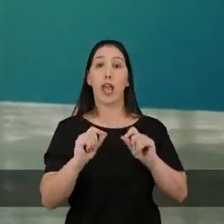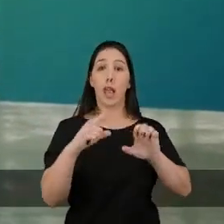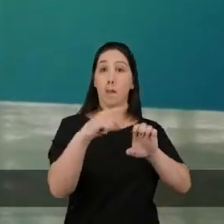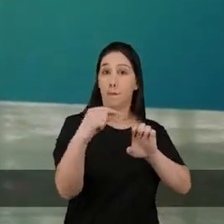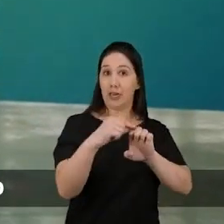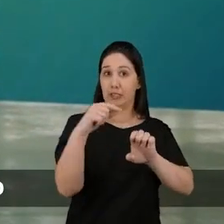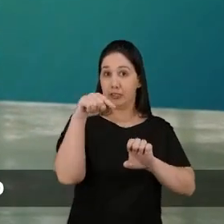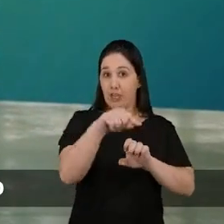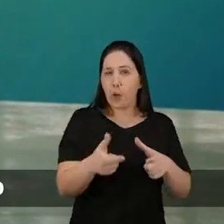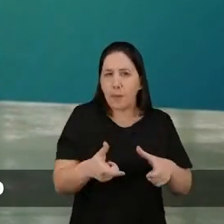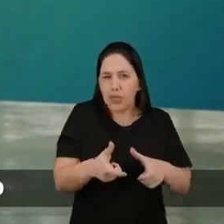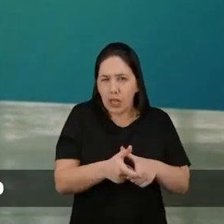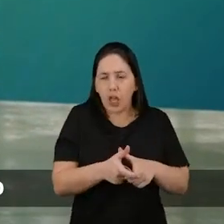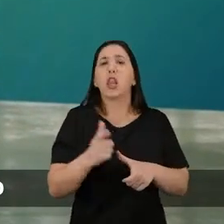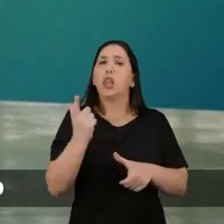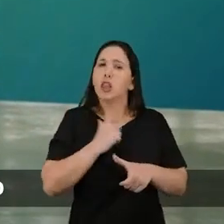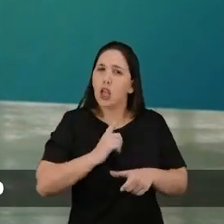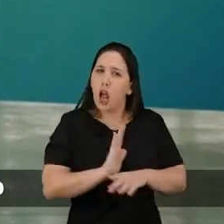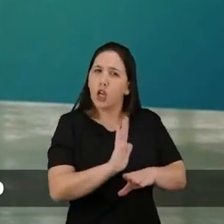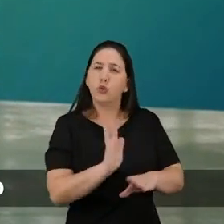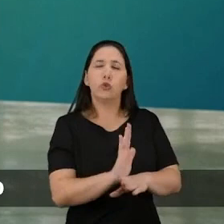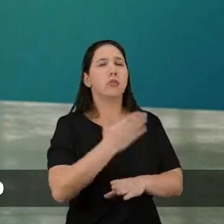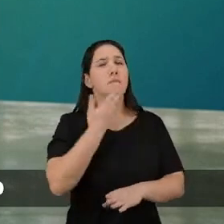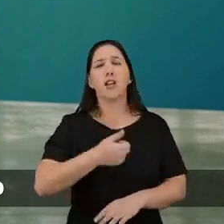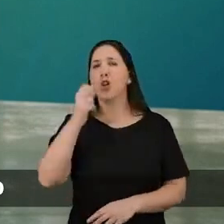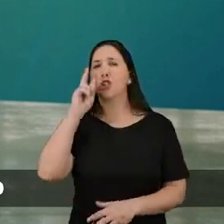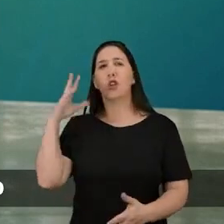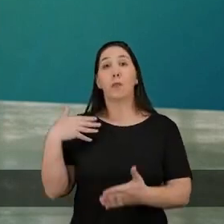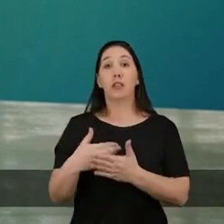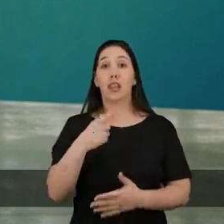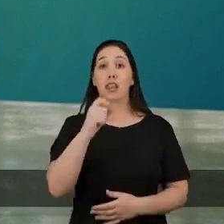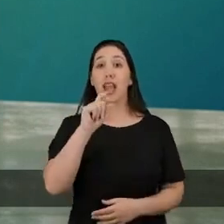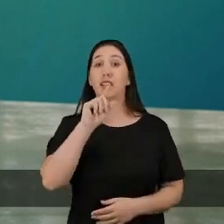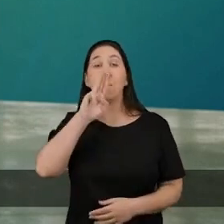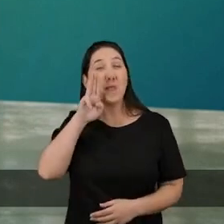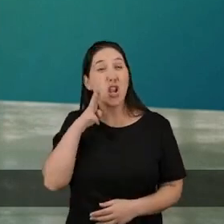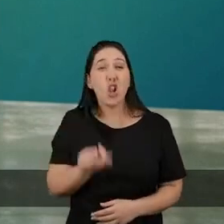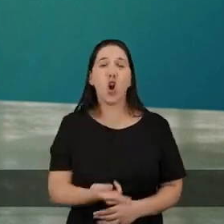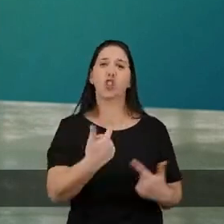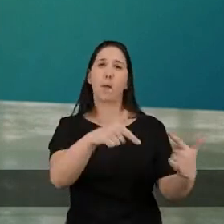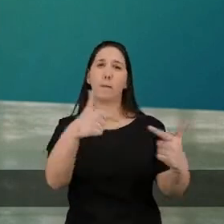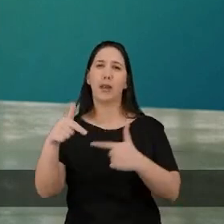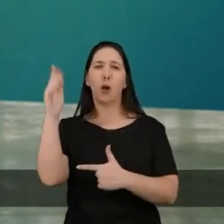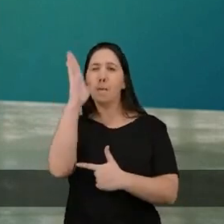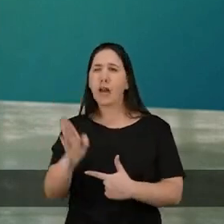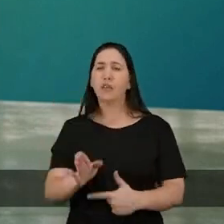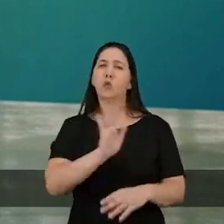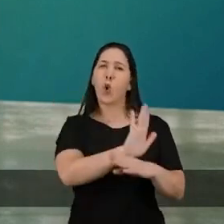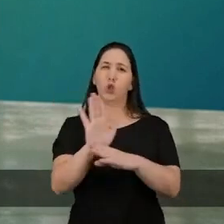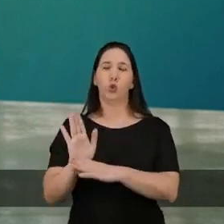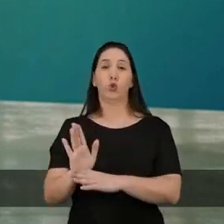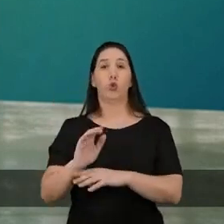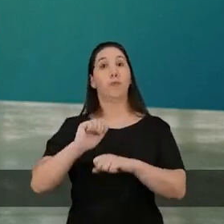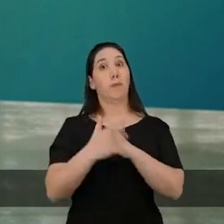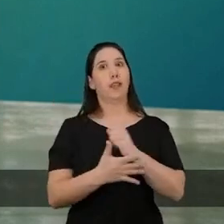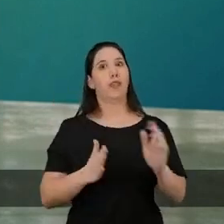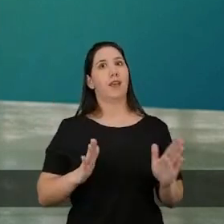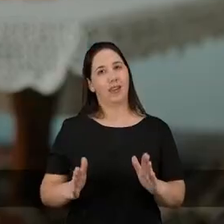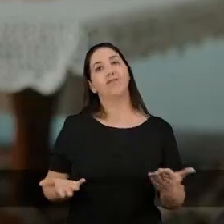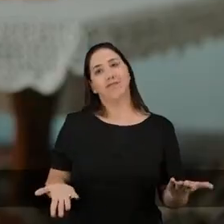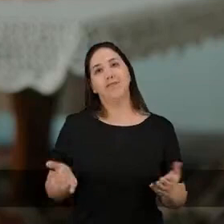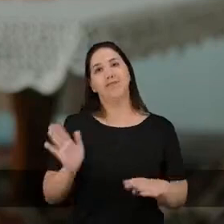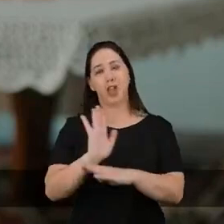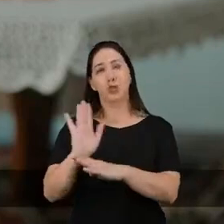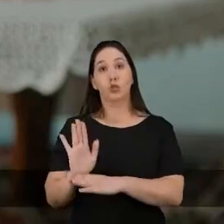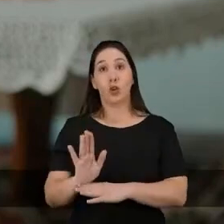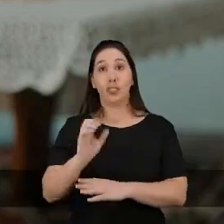alternativa. Com ela, ninguém mais precisa ir até o banco provar que está vivo para receber a aposentadoria ou a sua pensão.